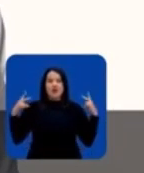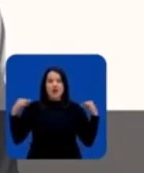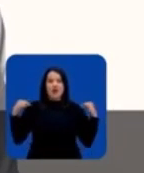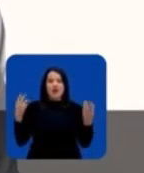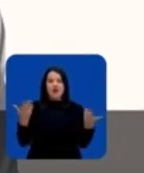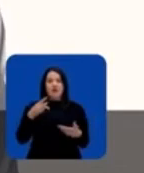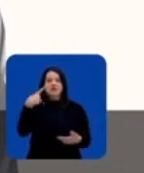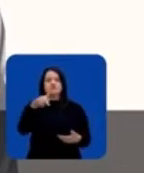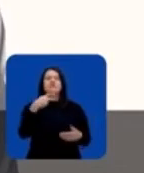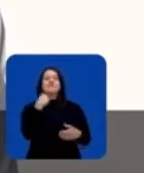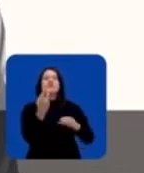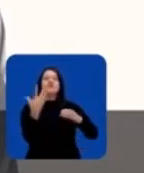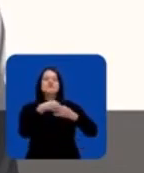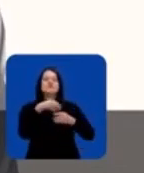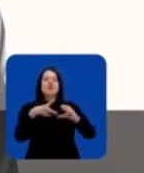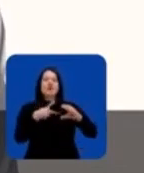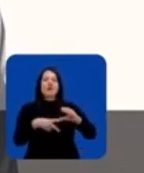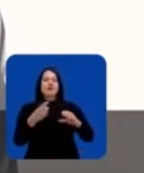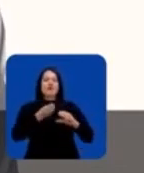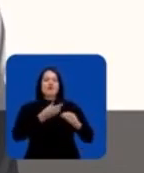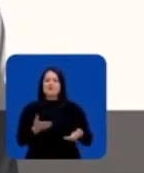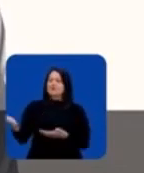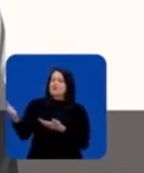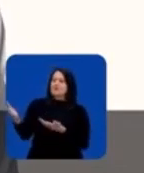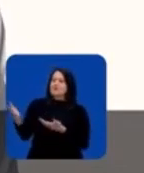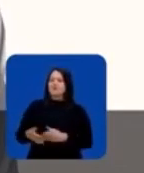APP. Quero ser a sua voz na Câmara. Carlos Cordido, 90-3-3-3.